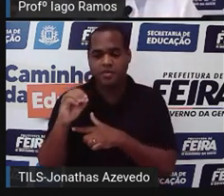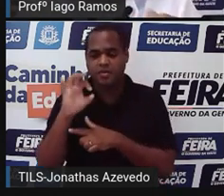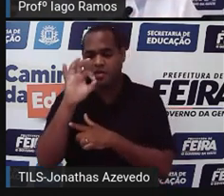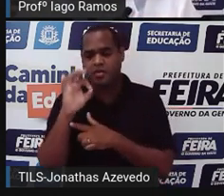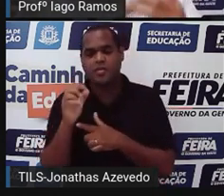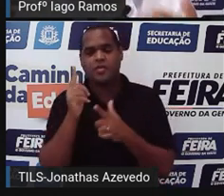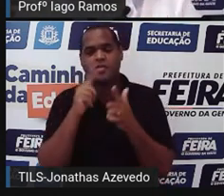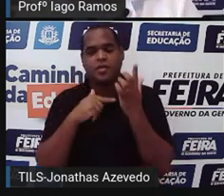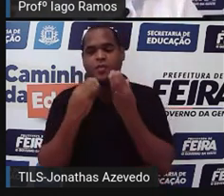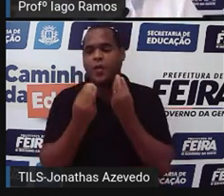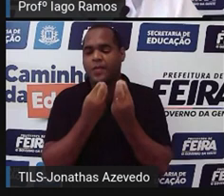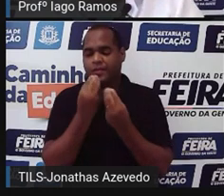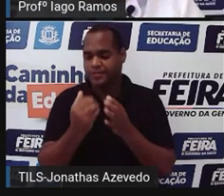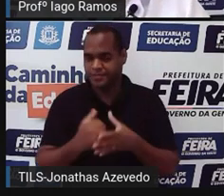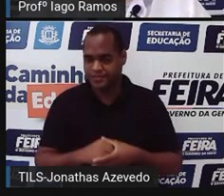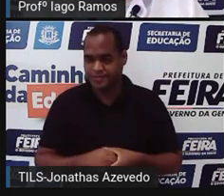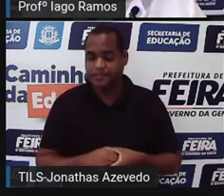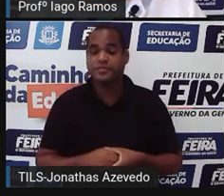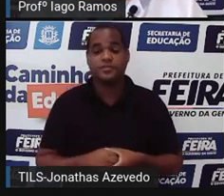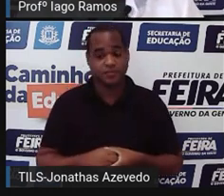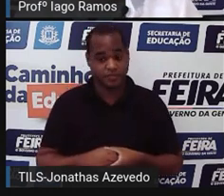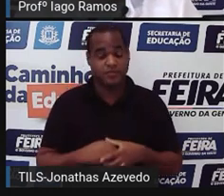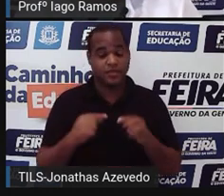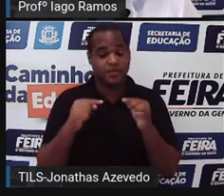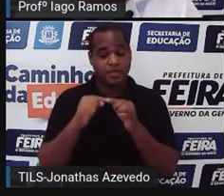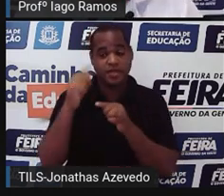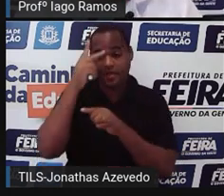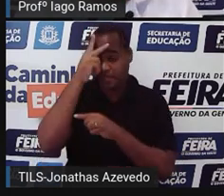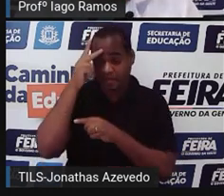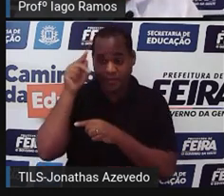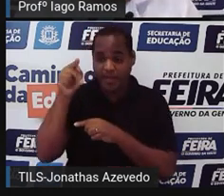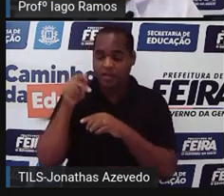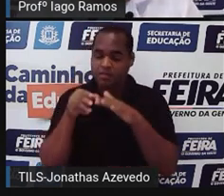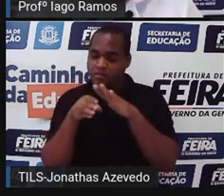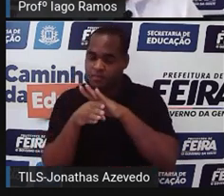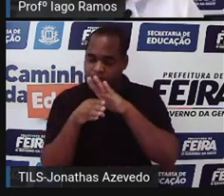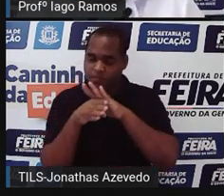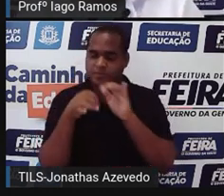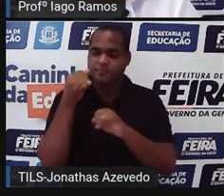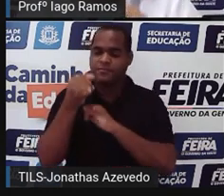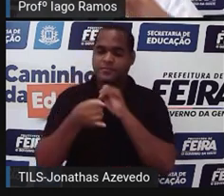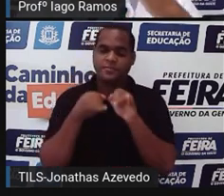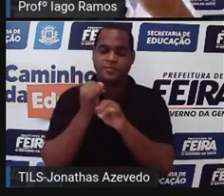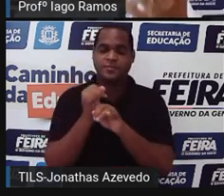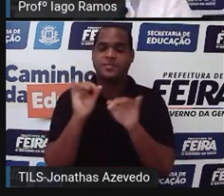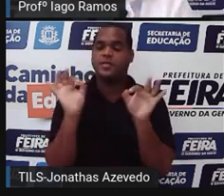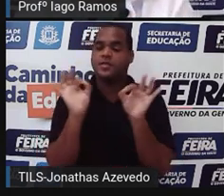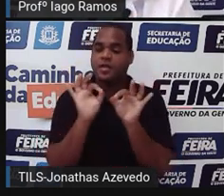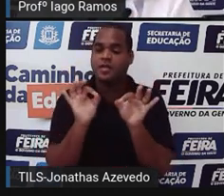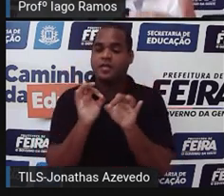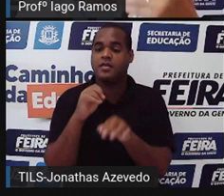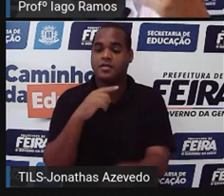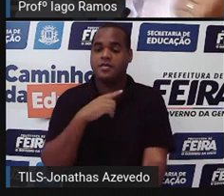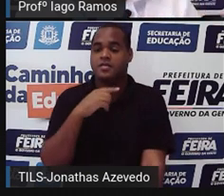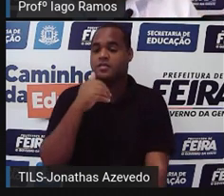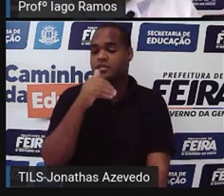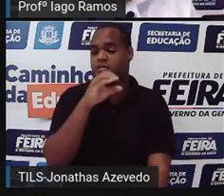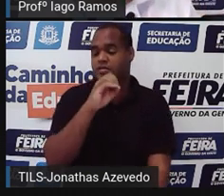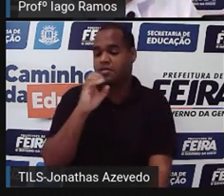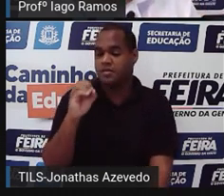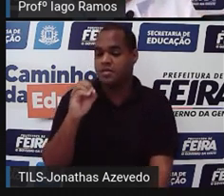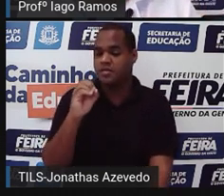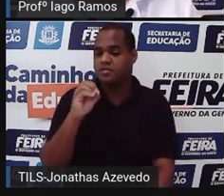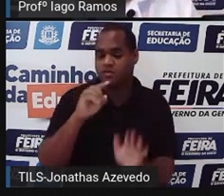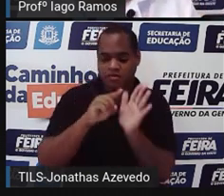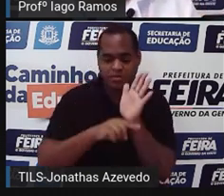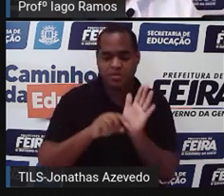Esse quanto falta são as pessoas que não acessaram. Então, é só a gente fazer 100 menos 81